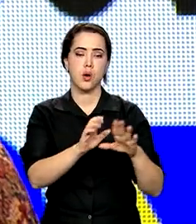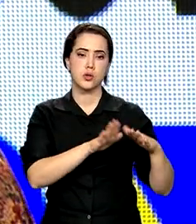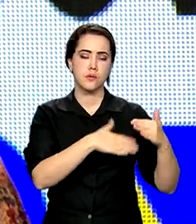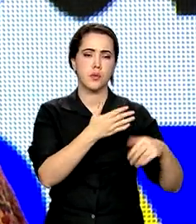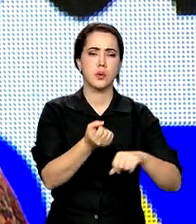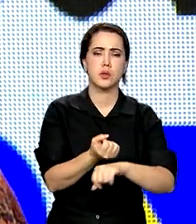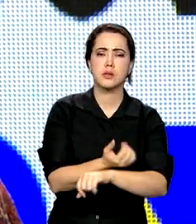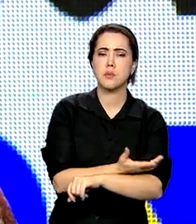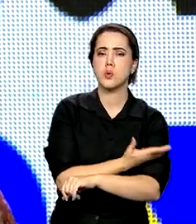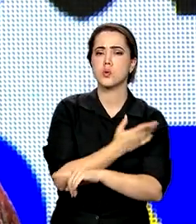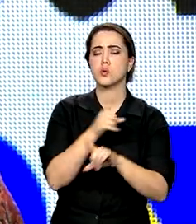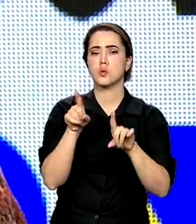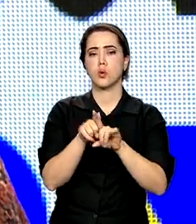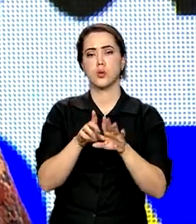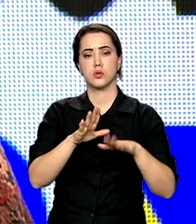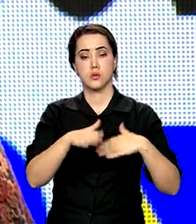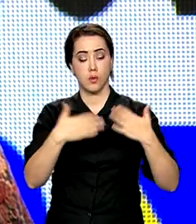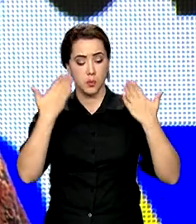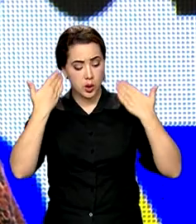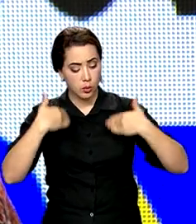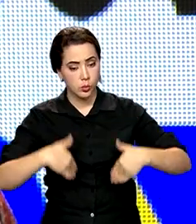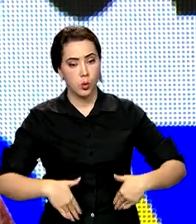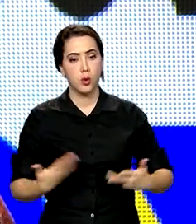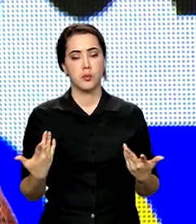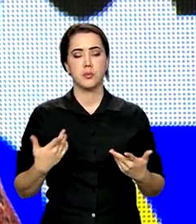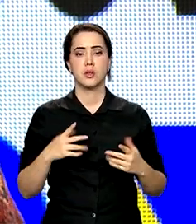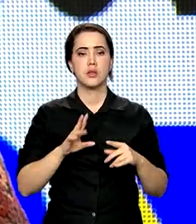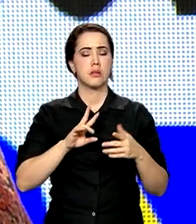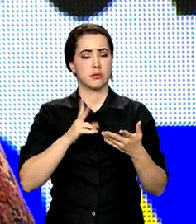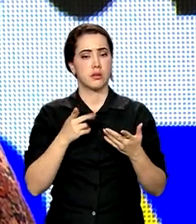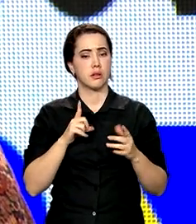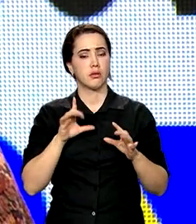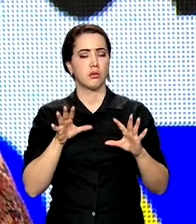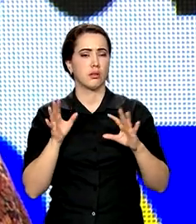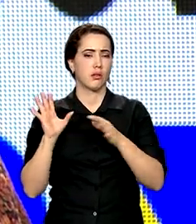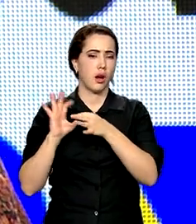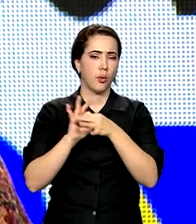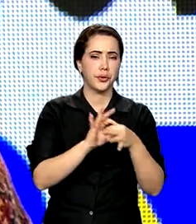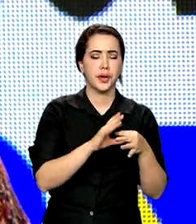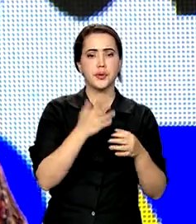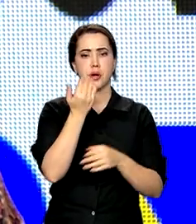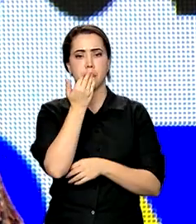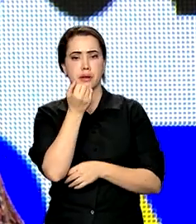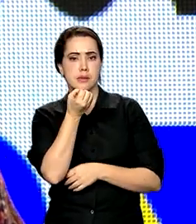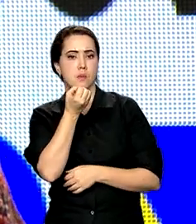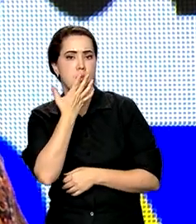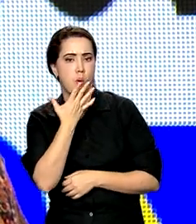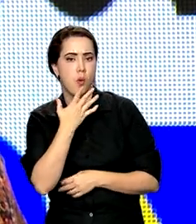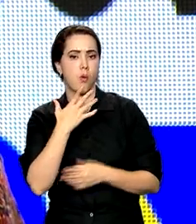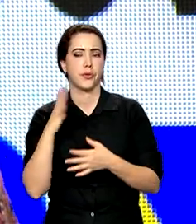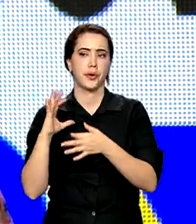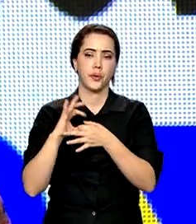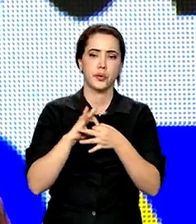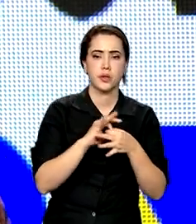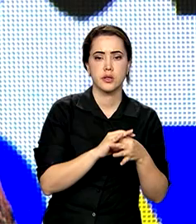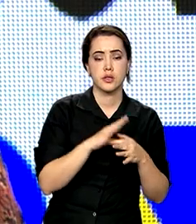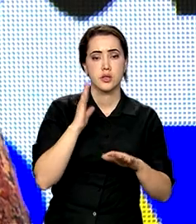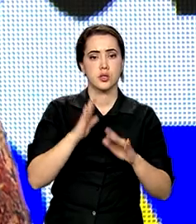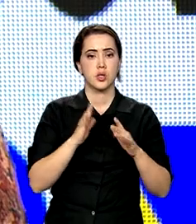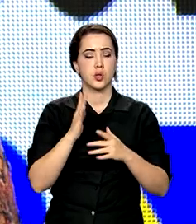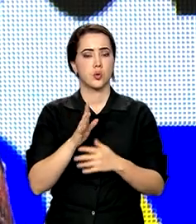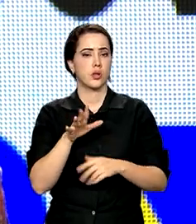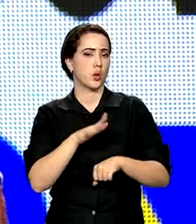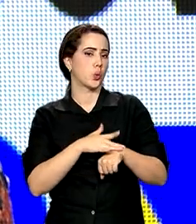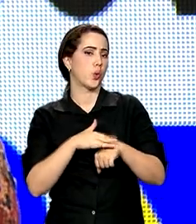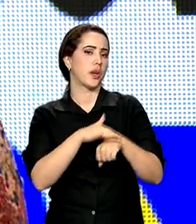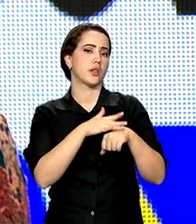o desenvolvimento físico, motor. Isso tem a ver com a alimentação na primeira infância, isso tem a ver com a criança não ter tantas infecções,